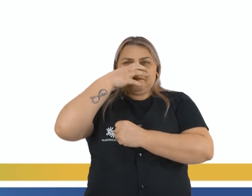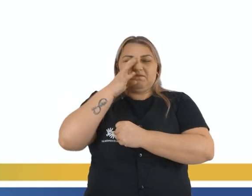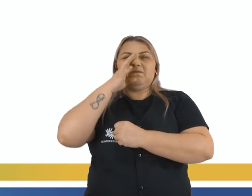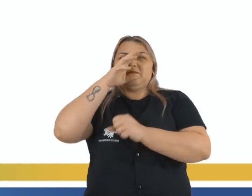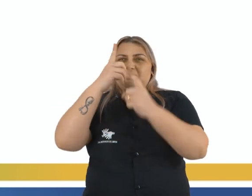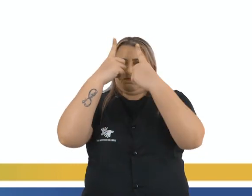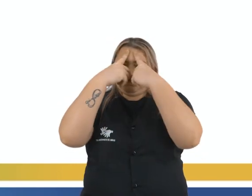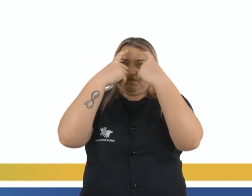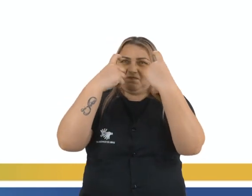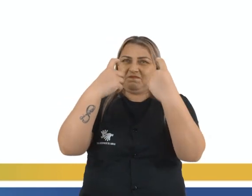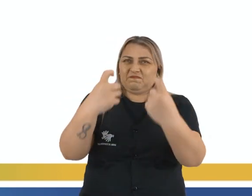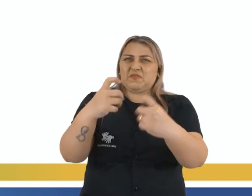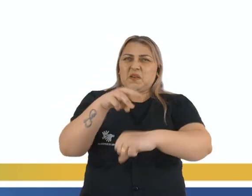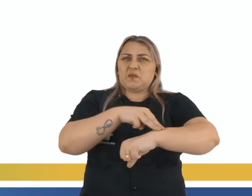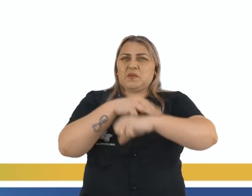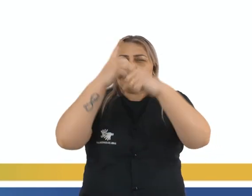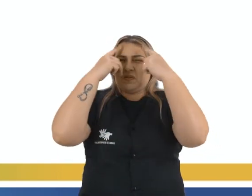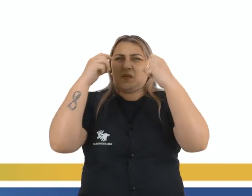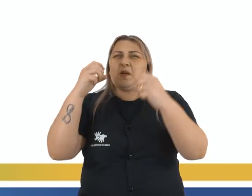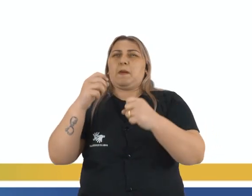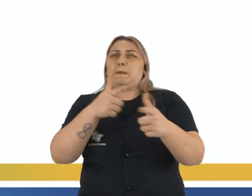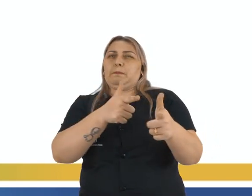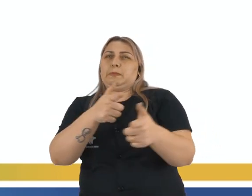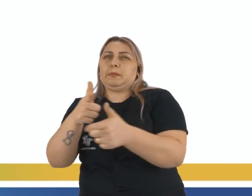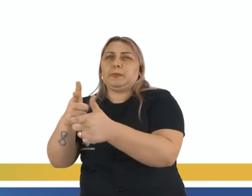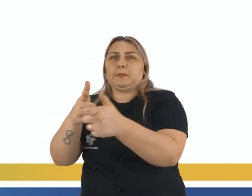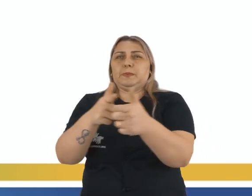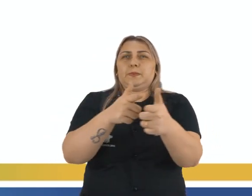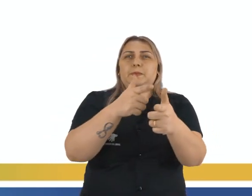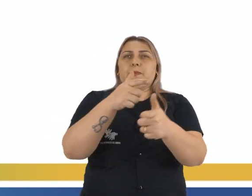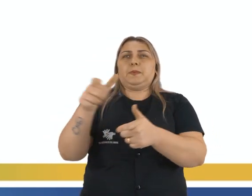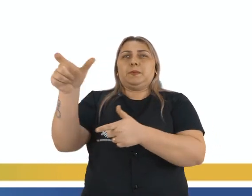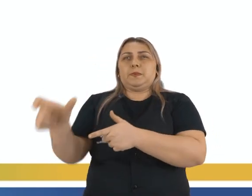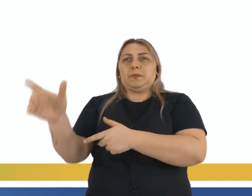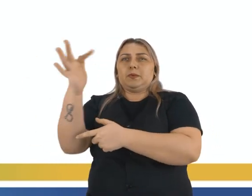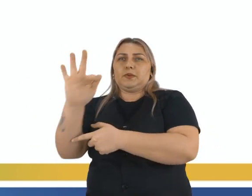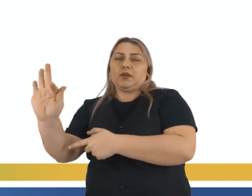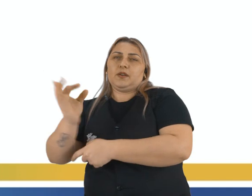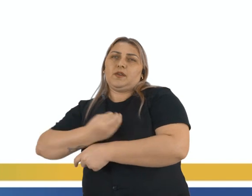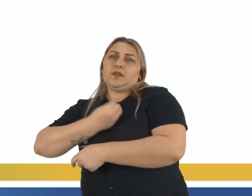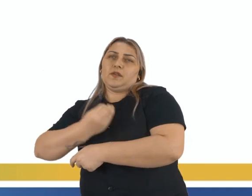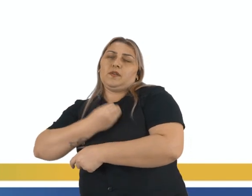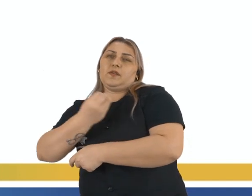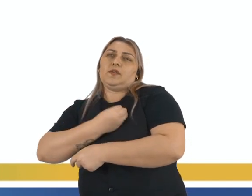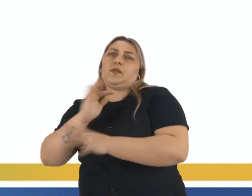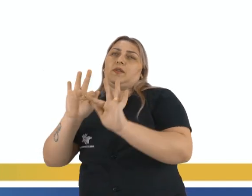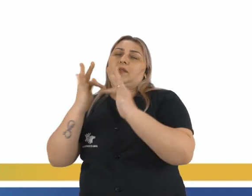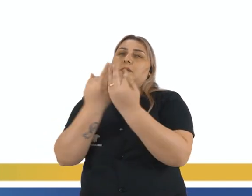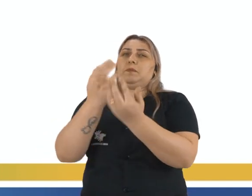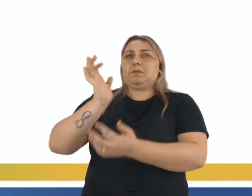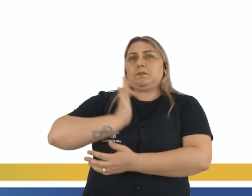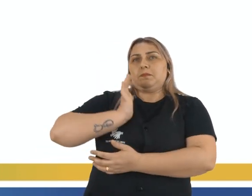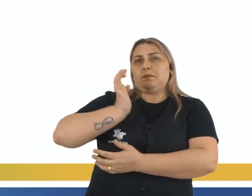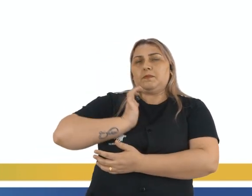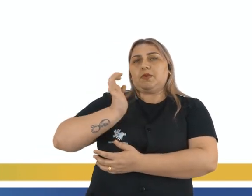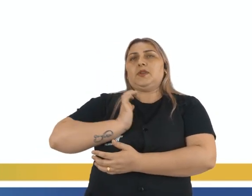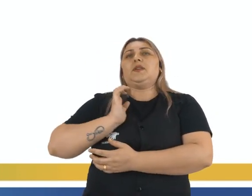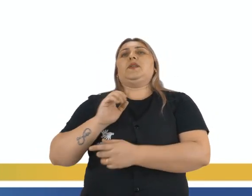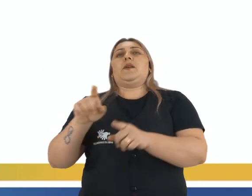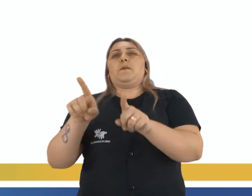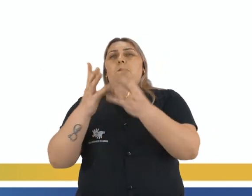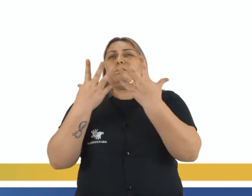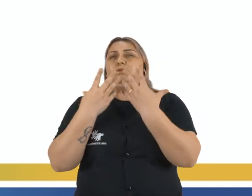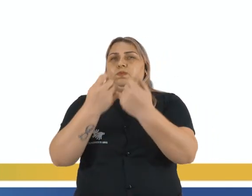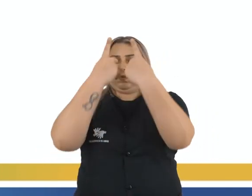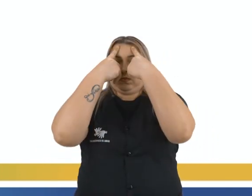muito violento. Eles começaram a assassinar os franceses que viviam lá, né, os membros da elite, muita violência.